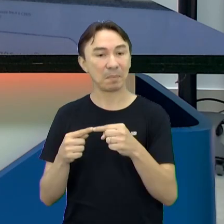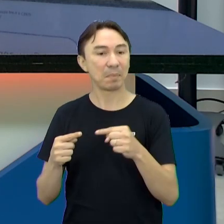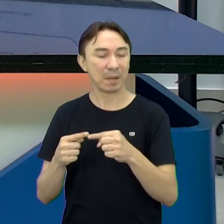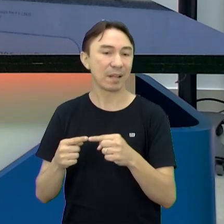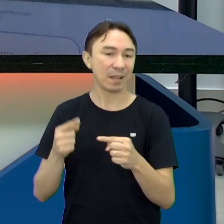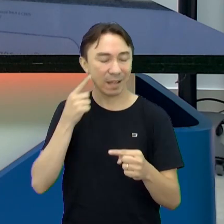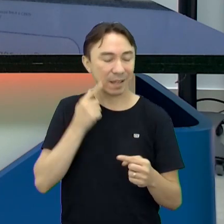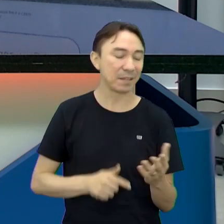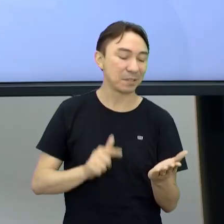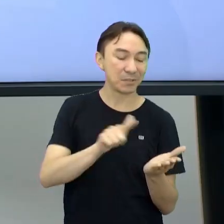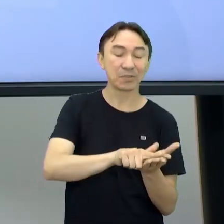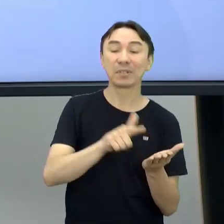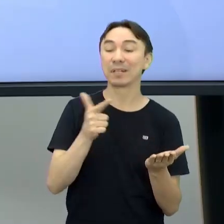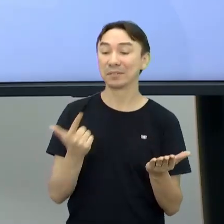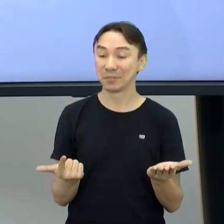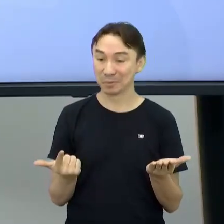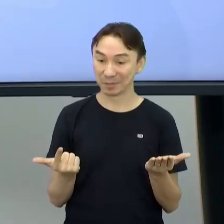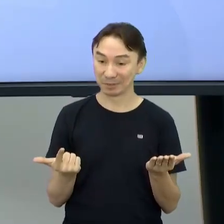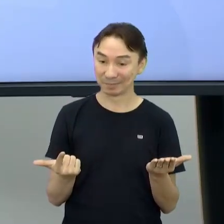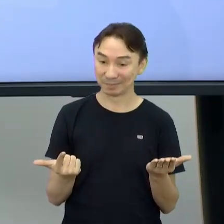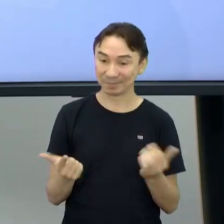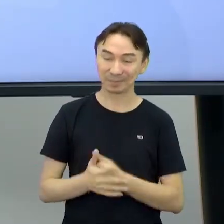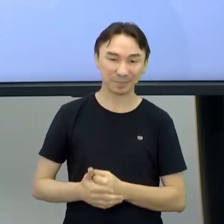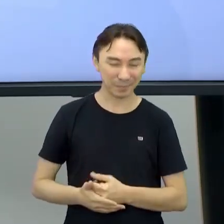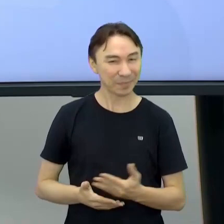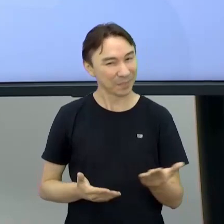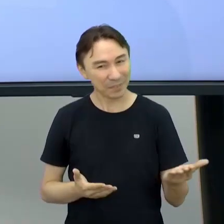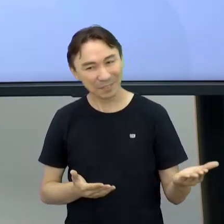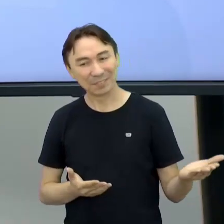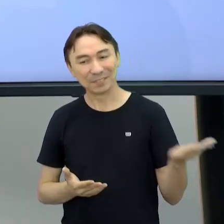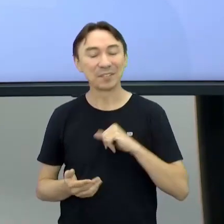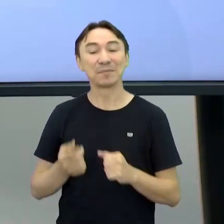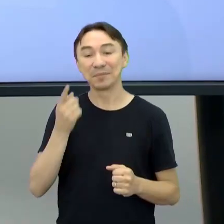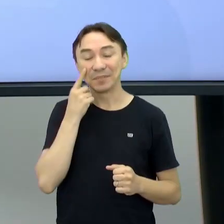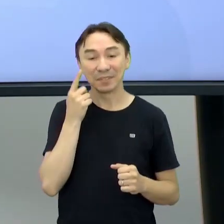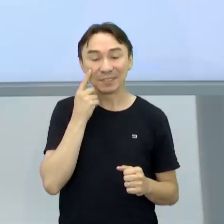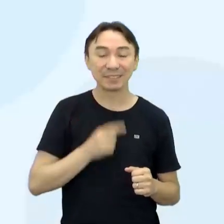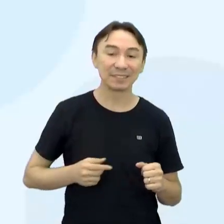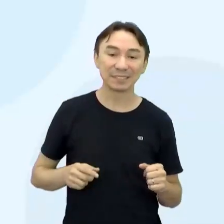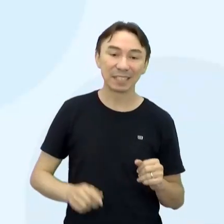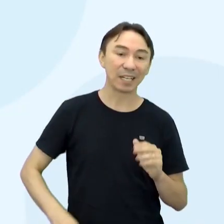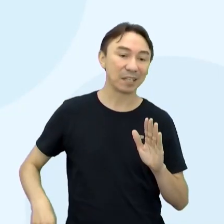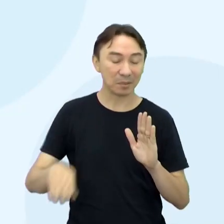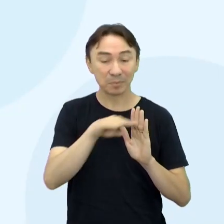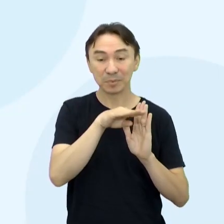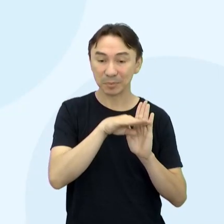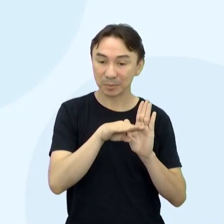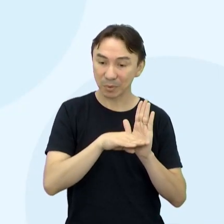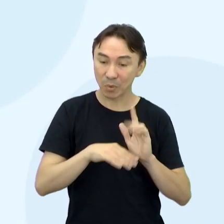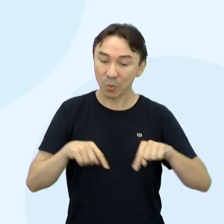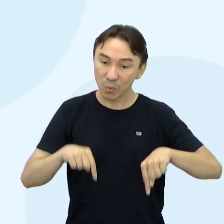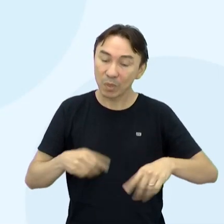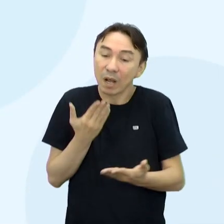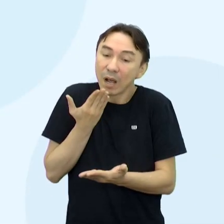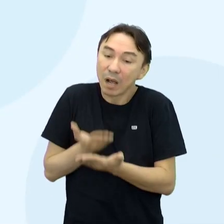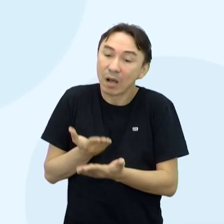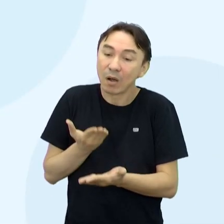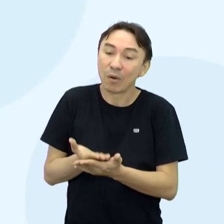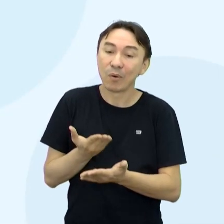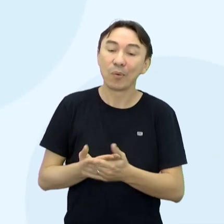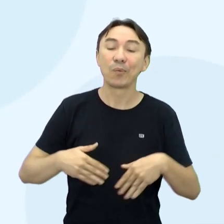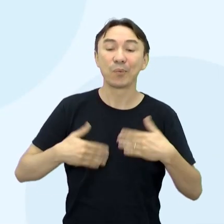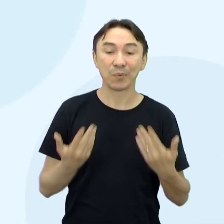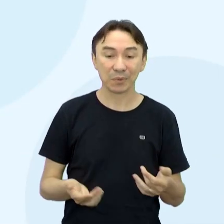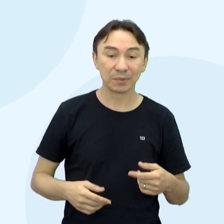cenário bem legal Isso Então vamos lá Nossa agenda Os estudantes sempre acompanham aí A agenda de aula que nós estamos Nós